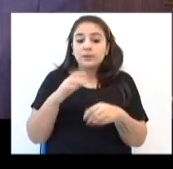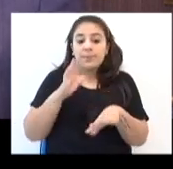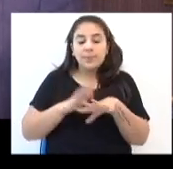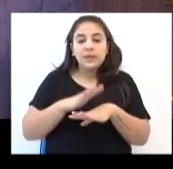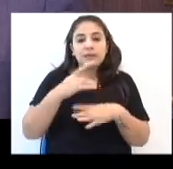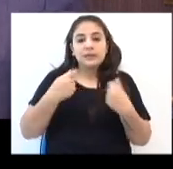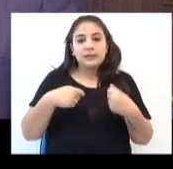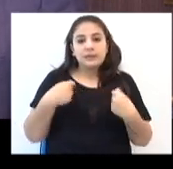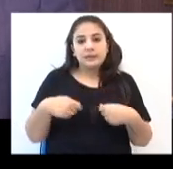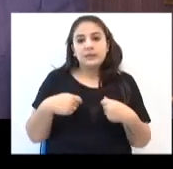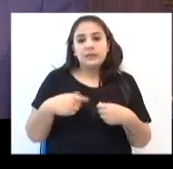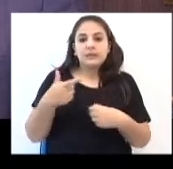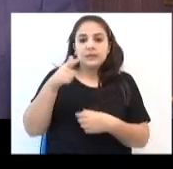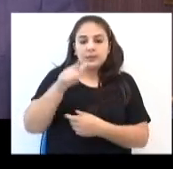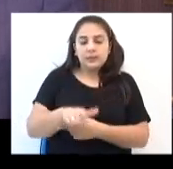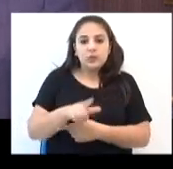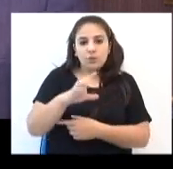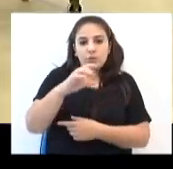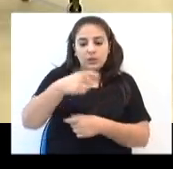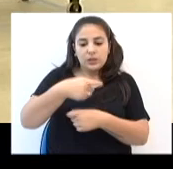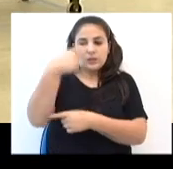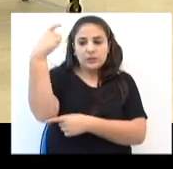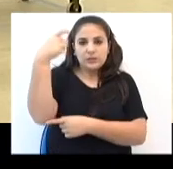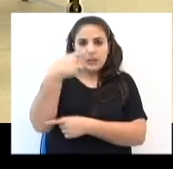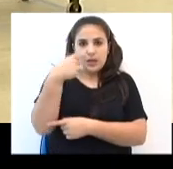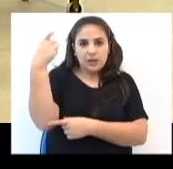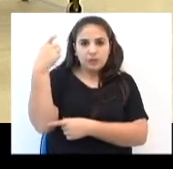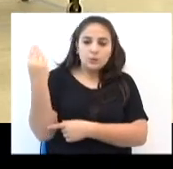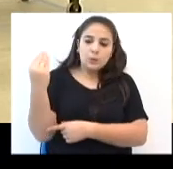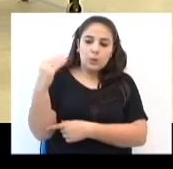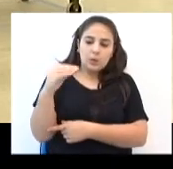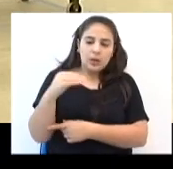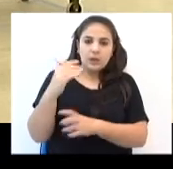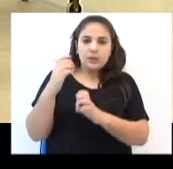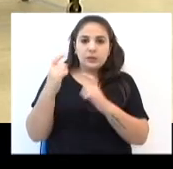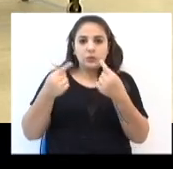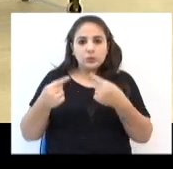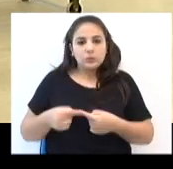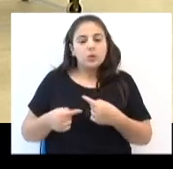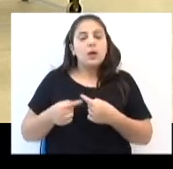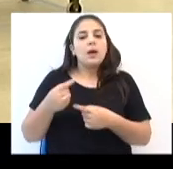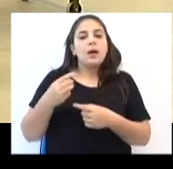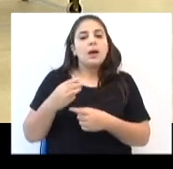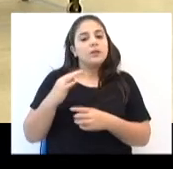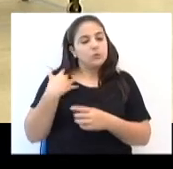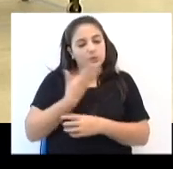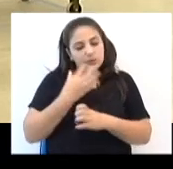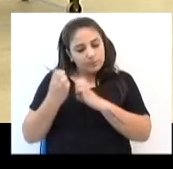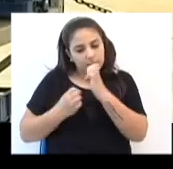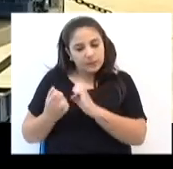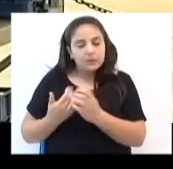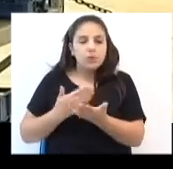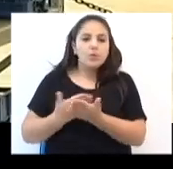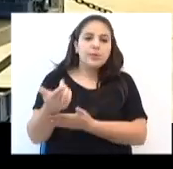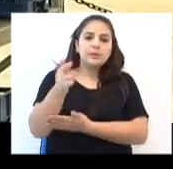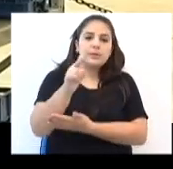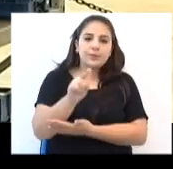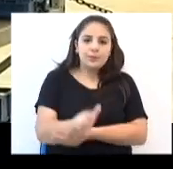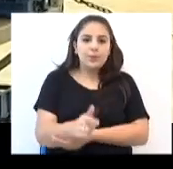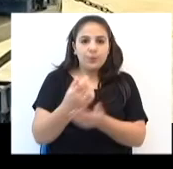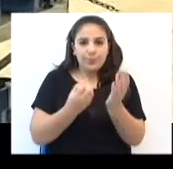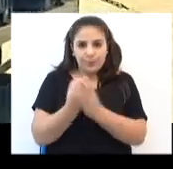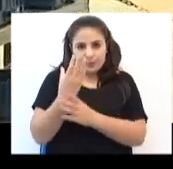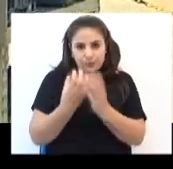haverá necessidade novamente de guindastes para serem aplicados na infraestrutura, a Manitoc recomeça a produção. Nós temos total